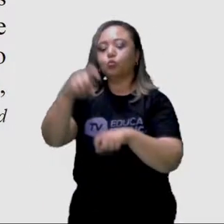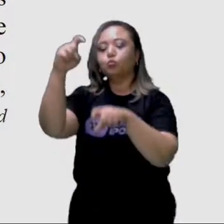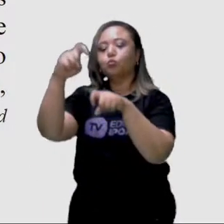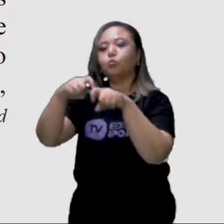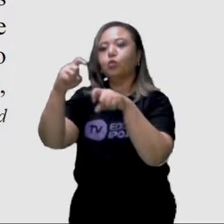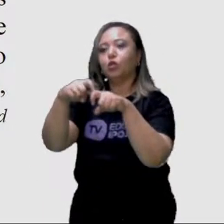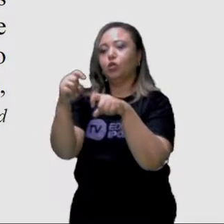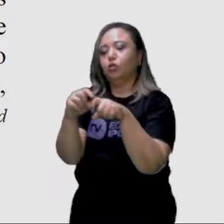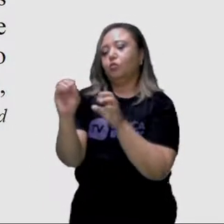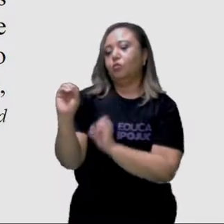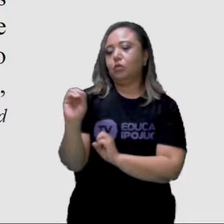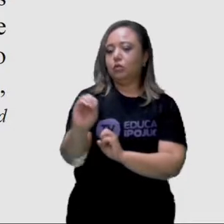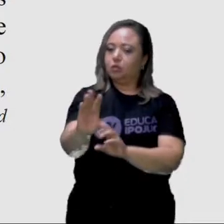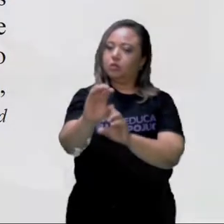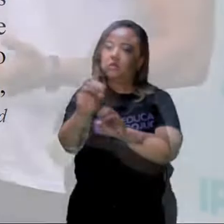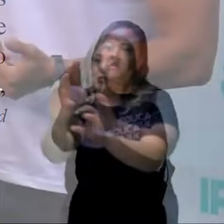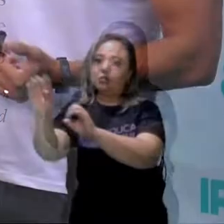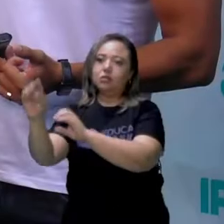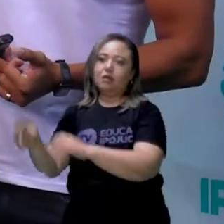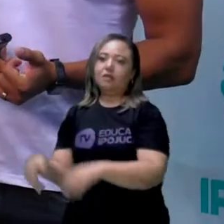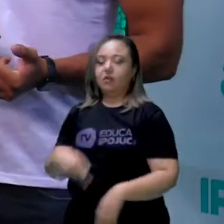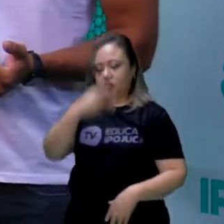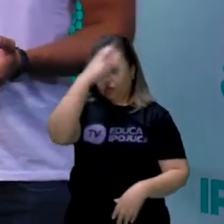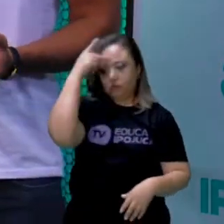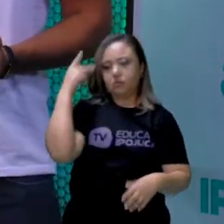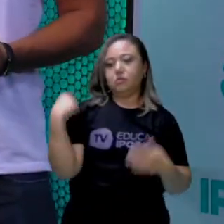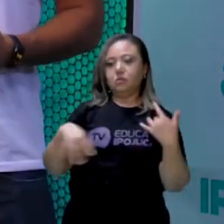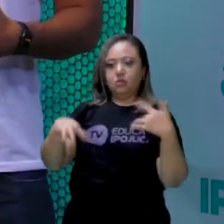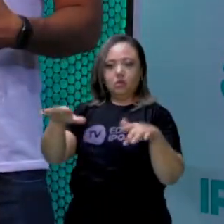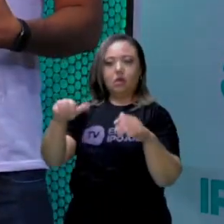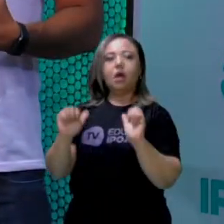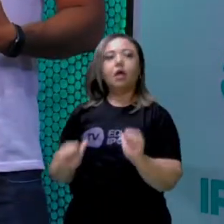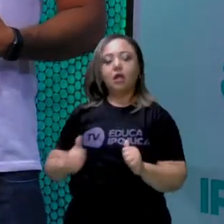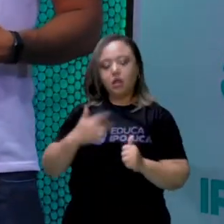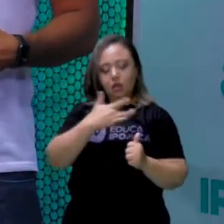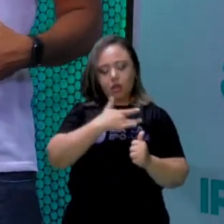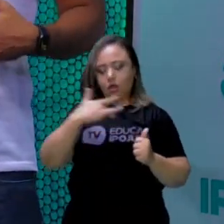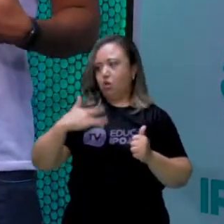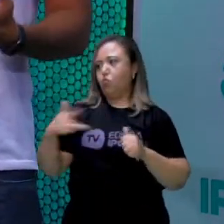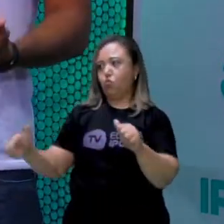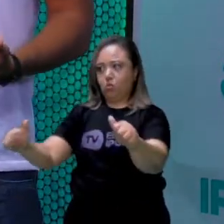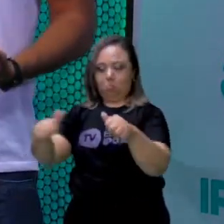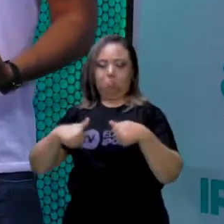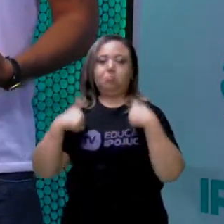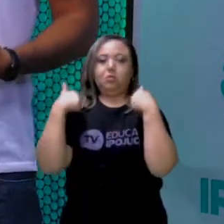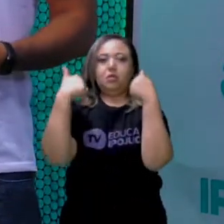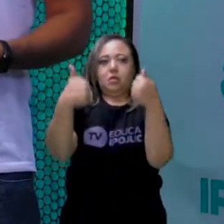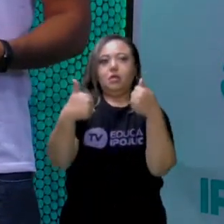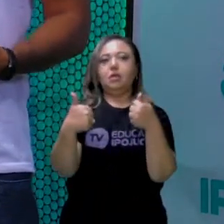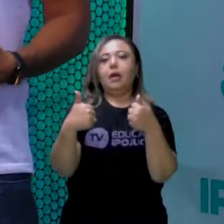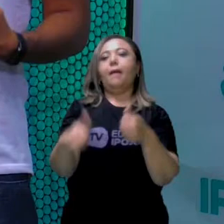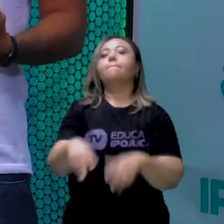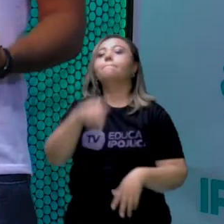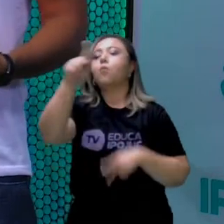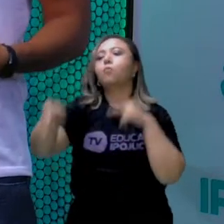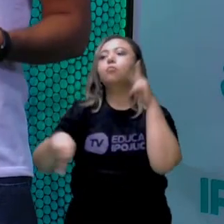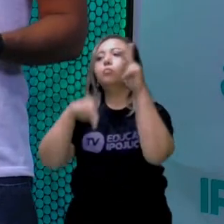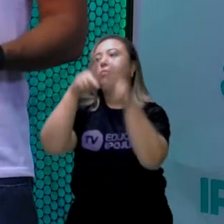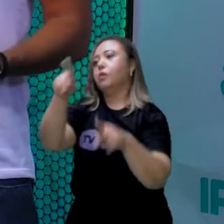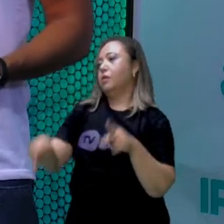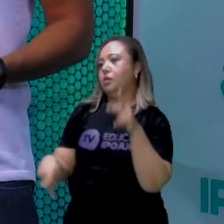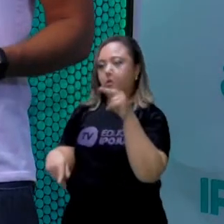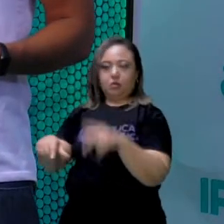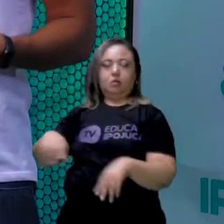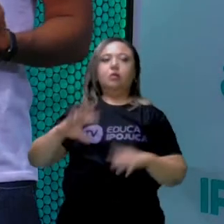tivesse uma melhora na sua qualidade de saúde. A população fosse mais saudável, tivesse hábitos